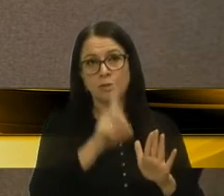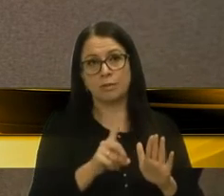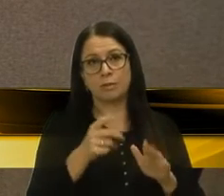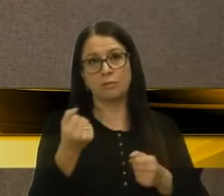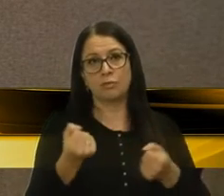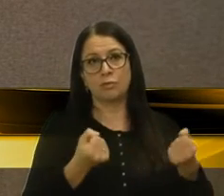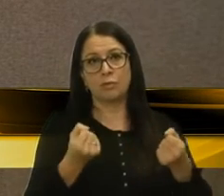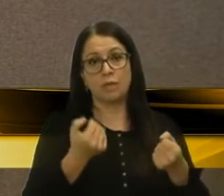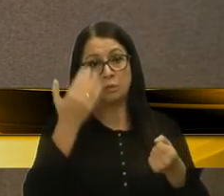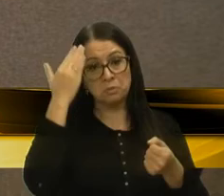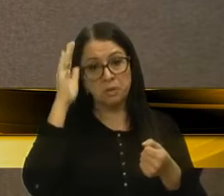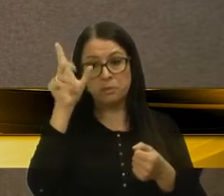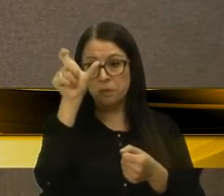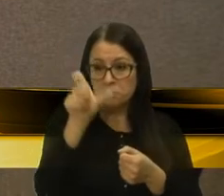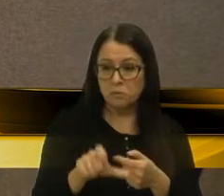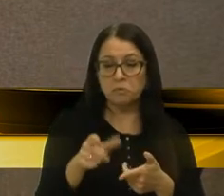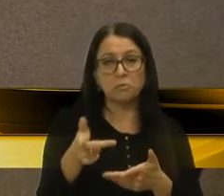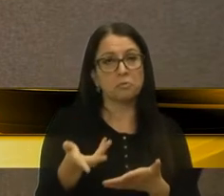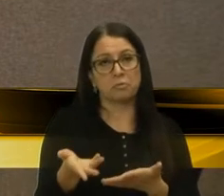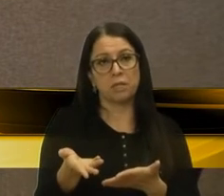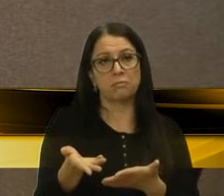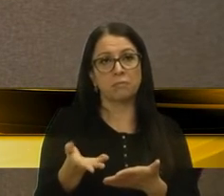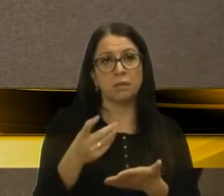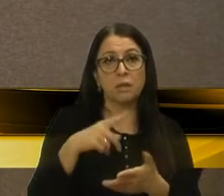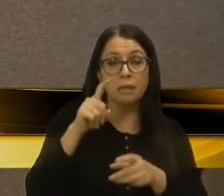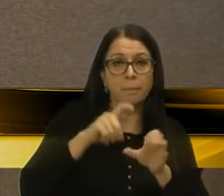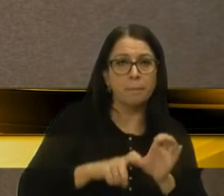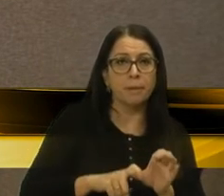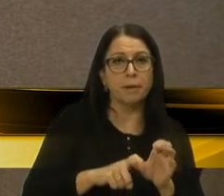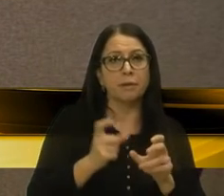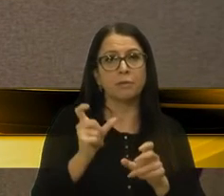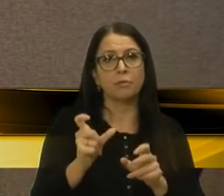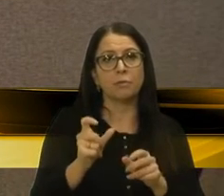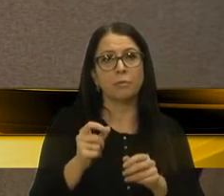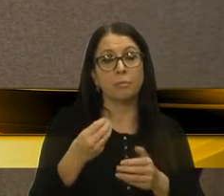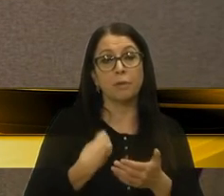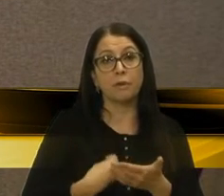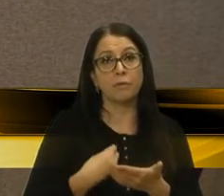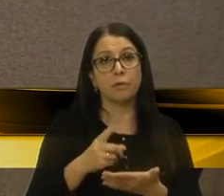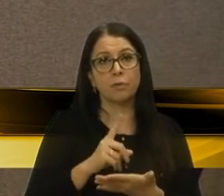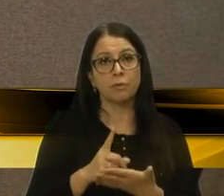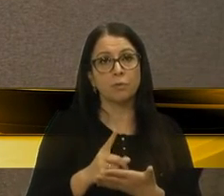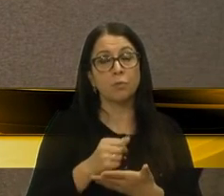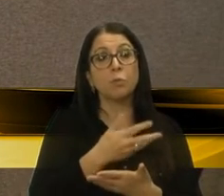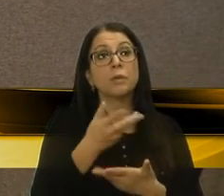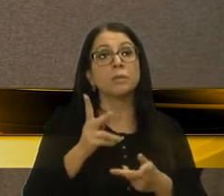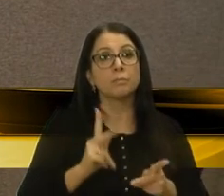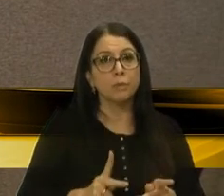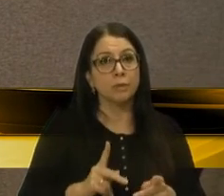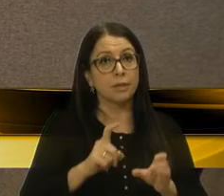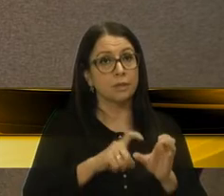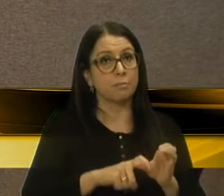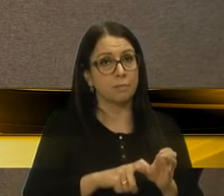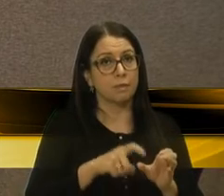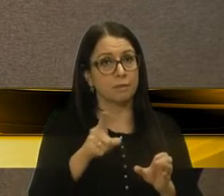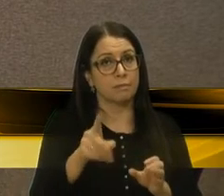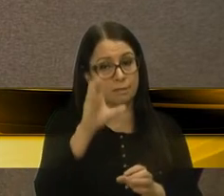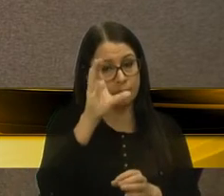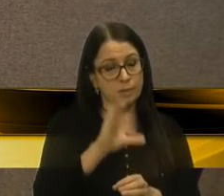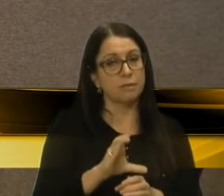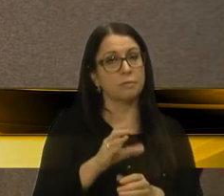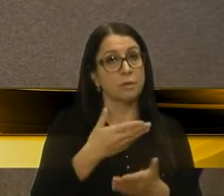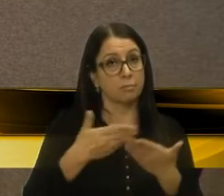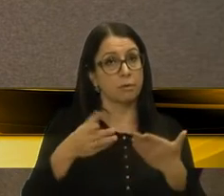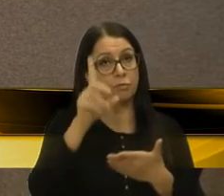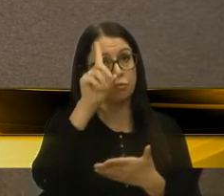dirigir, sem saber se aquela pessoa depende da habilitação para viver. Quantas pessoas dependem daquele cidadão